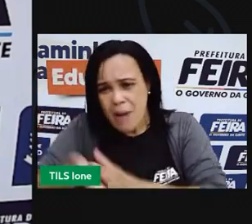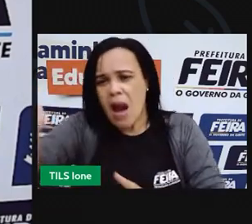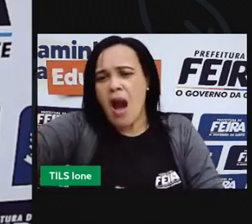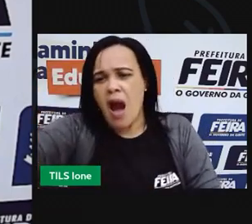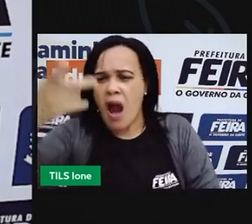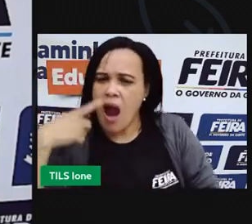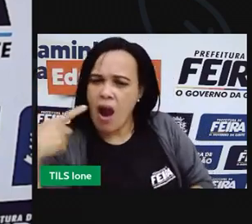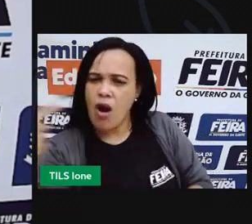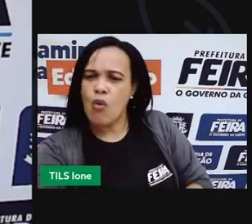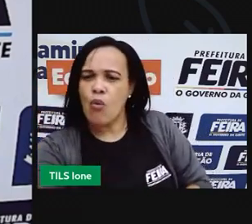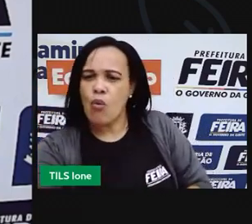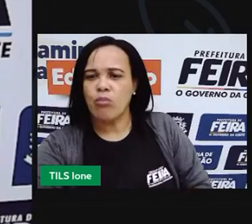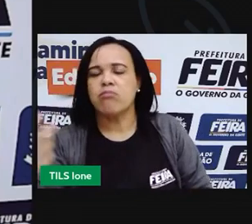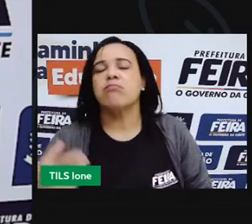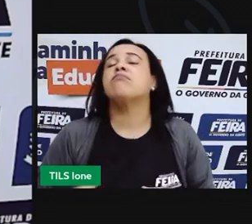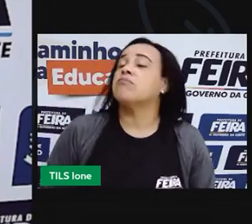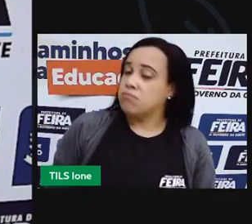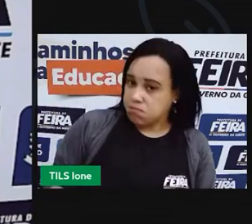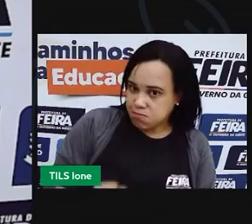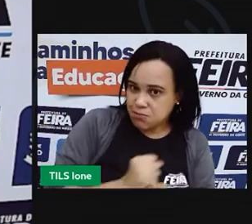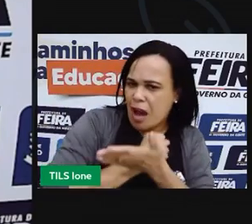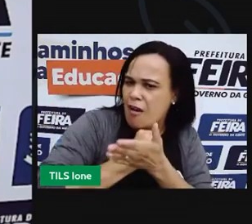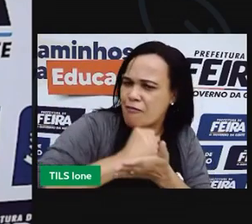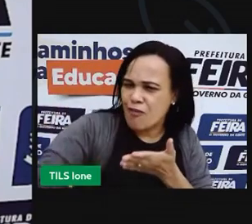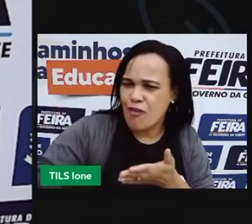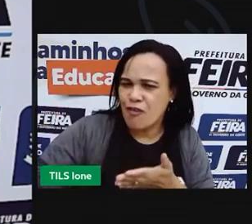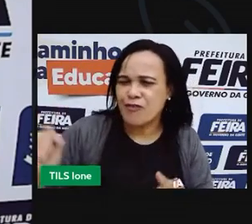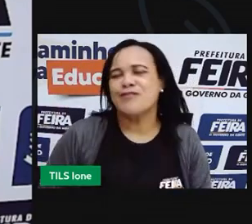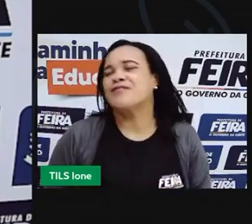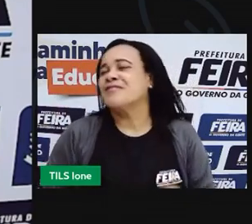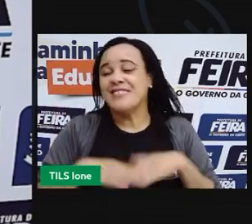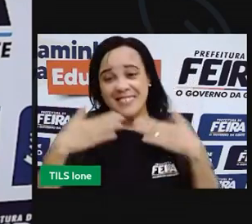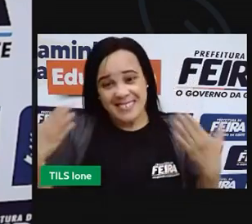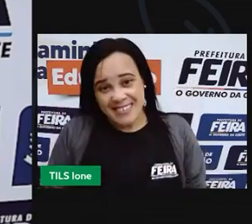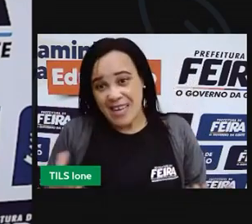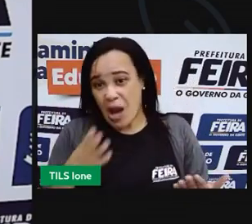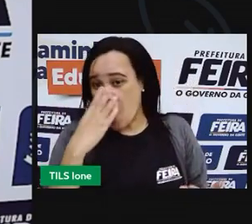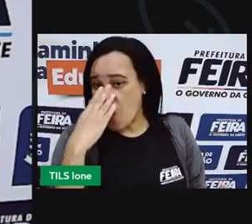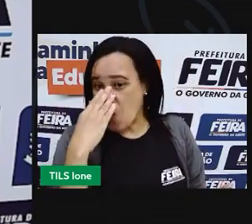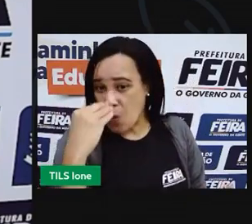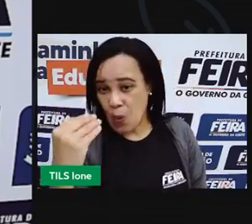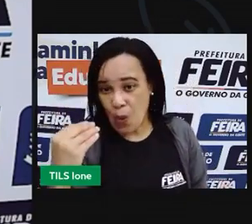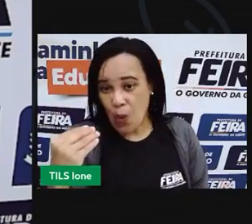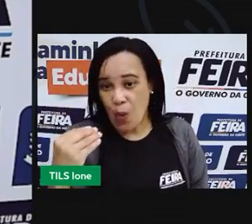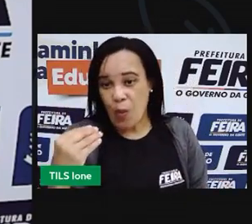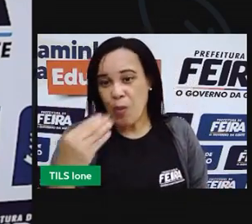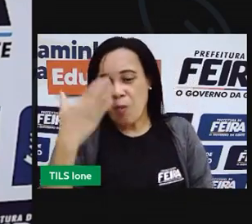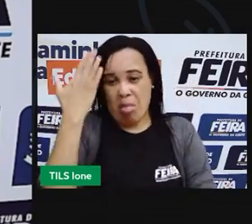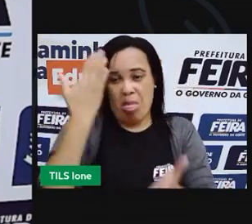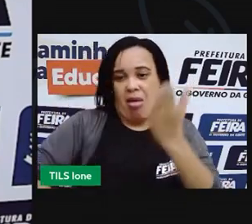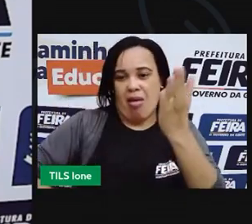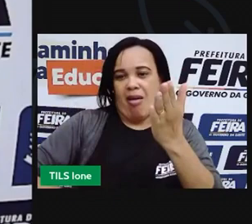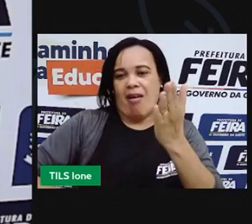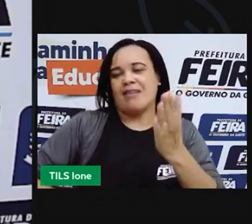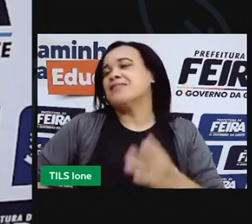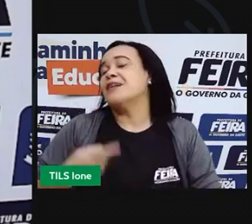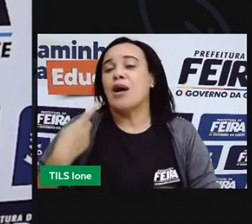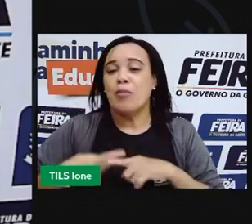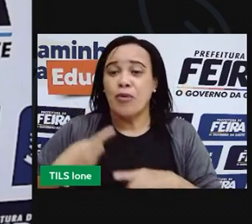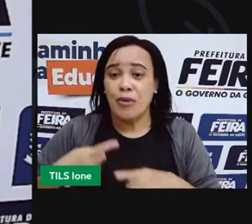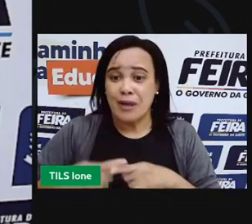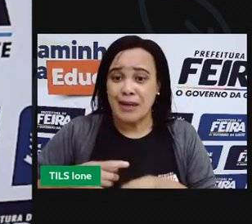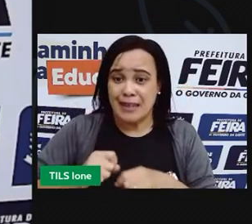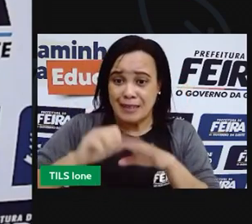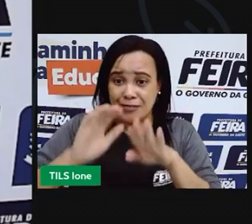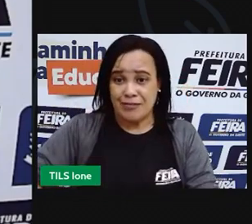Correu. Fugiu. Não tinha mais. O lobo fugiu. Porque ele estava com medo de ser queimado.